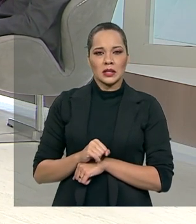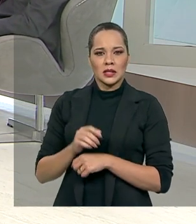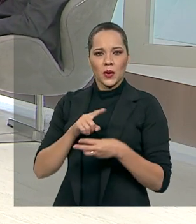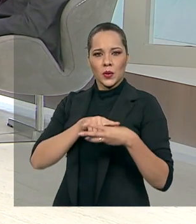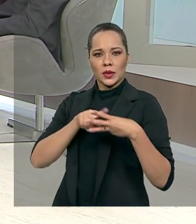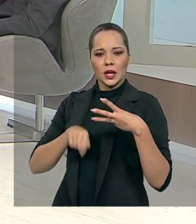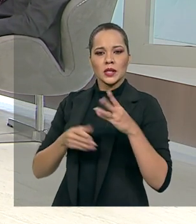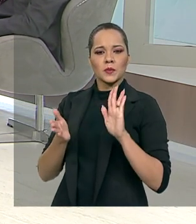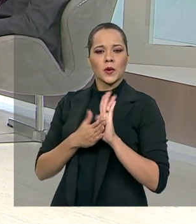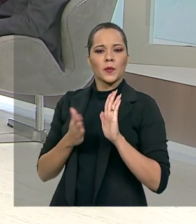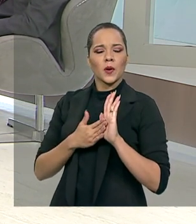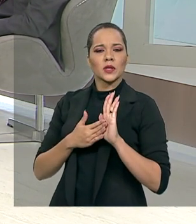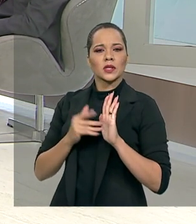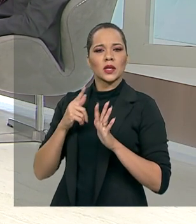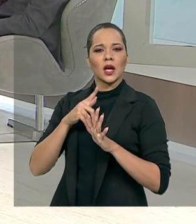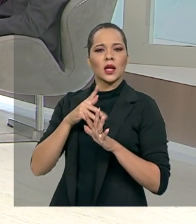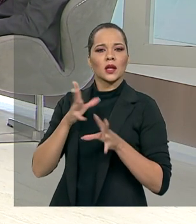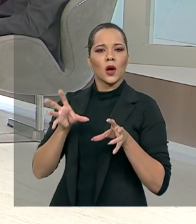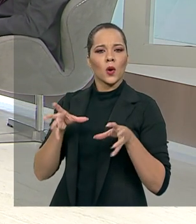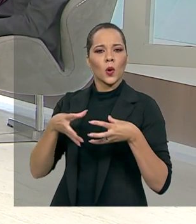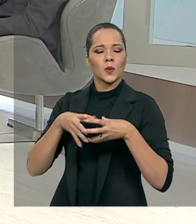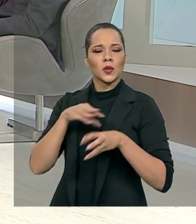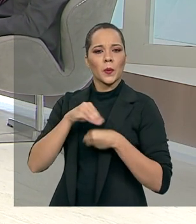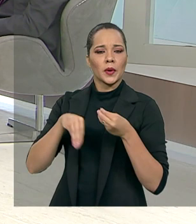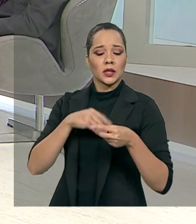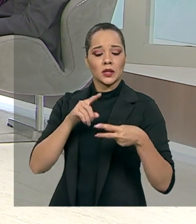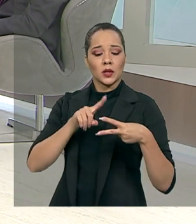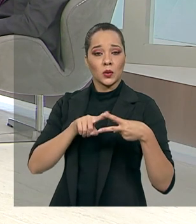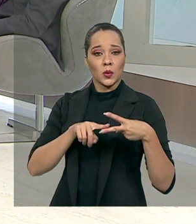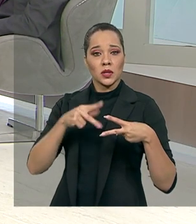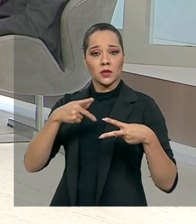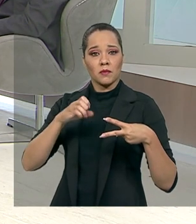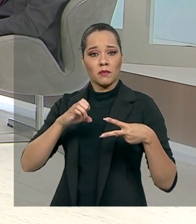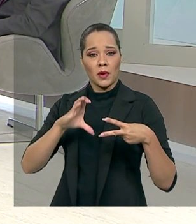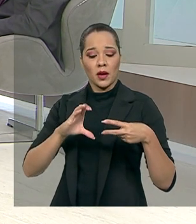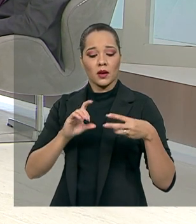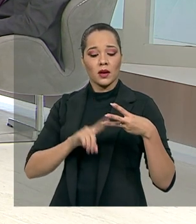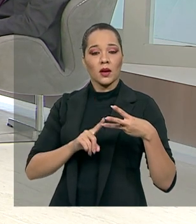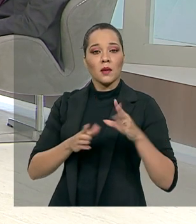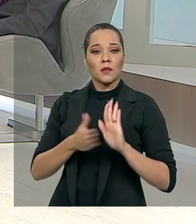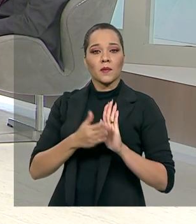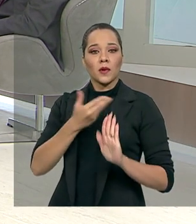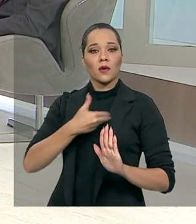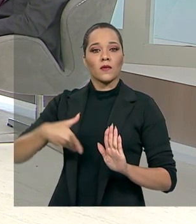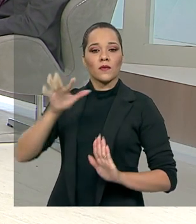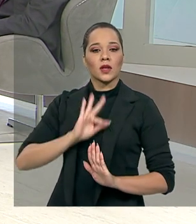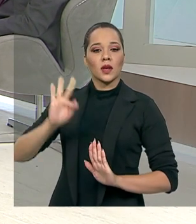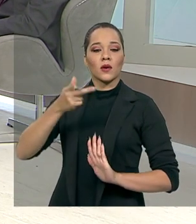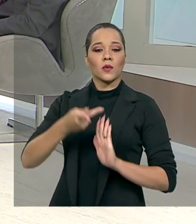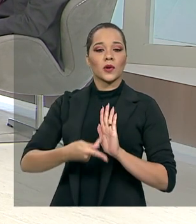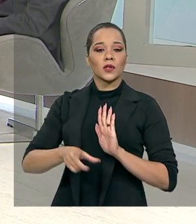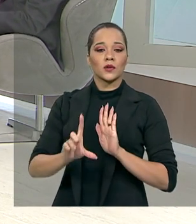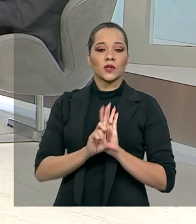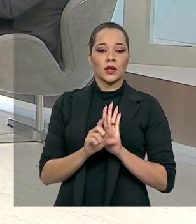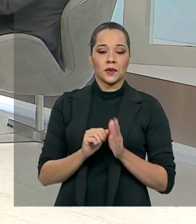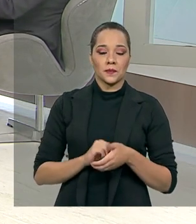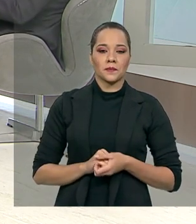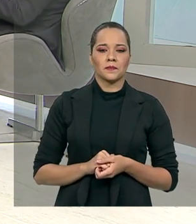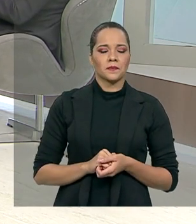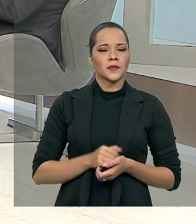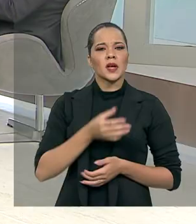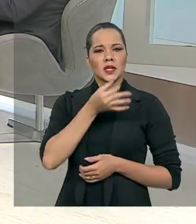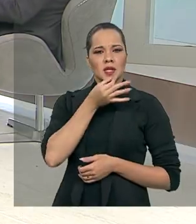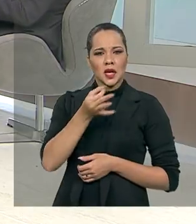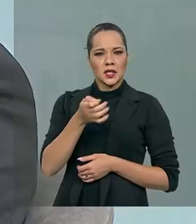na comissão mista do Congresso Nacional. Duas PECs e a proposta do governo federal, que é um projeto de lei. Será